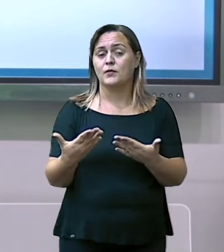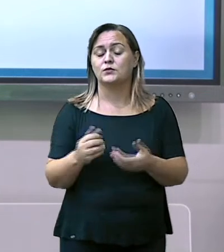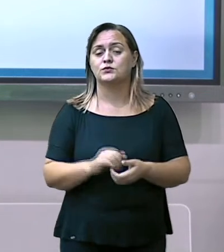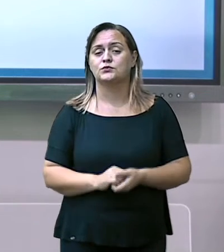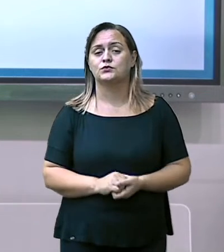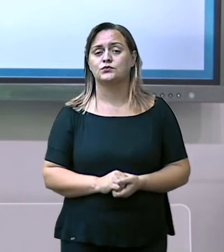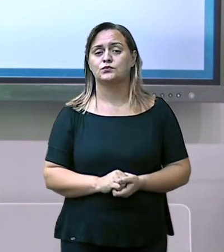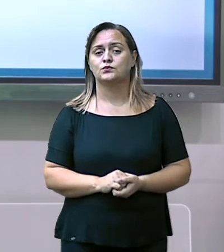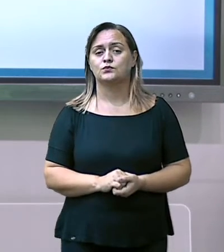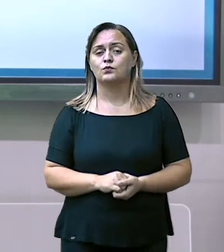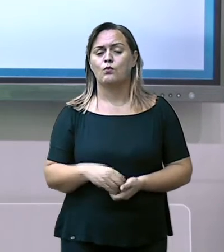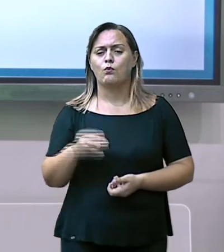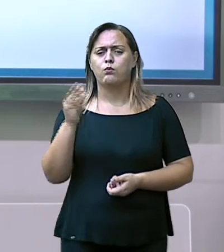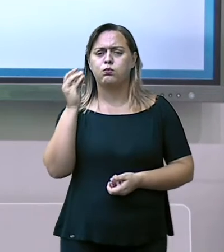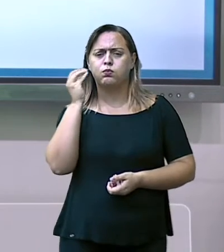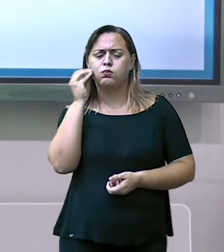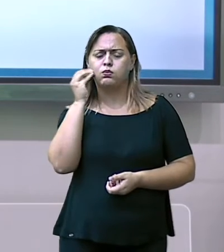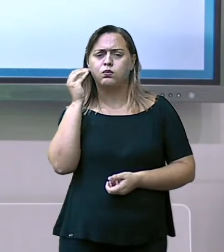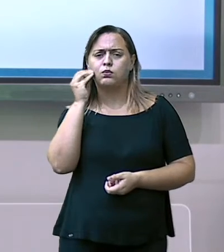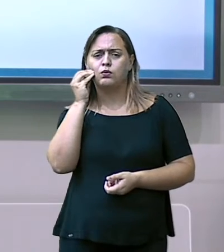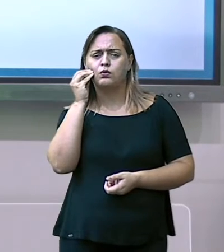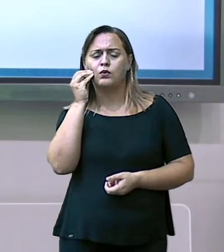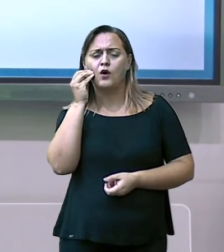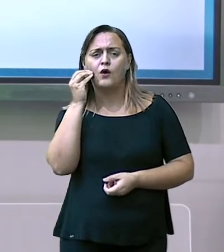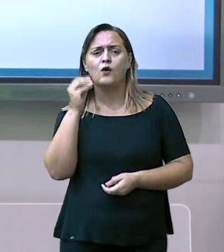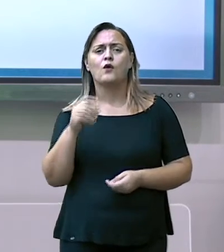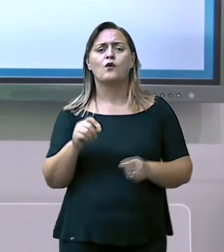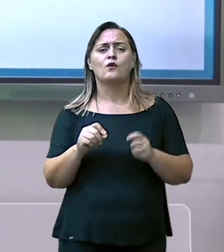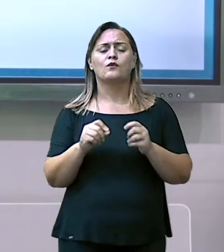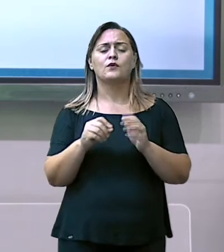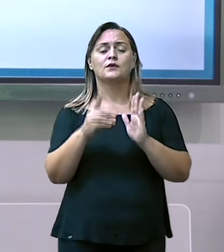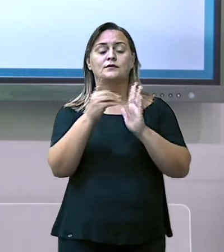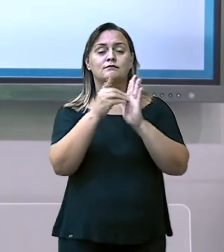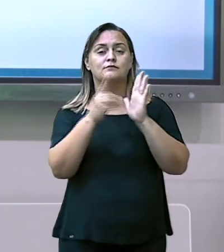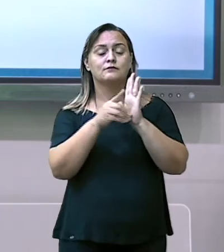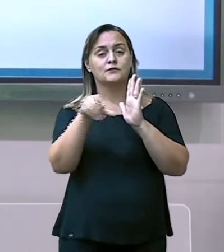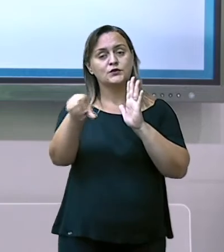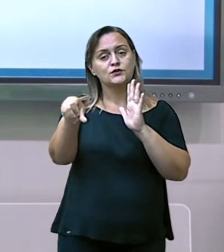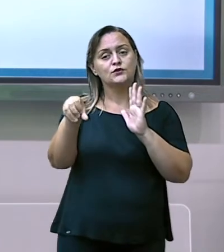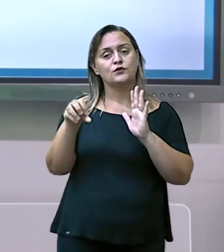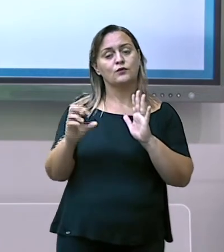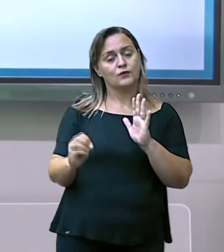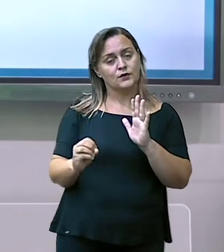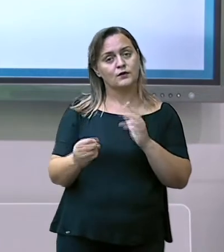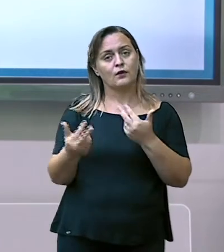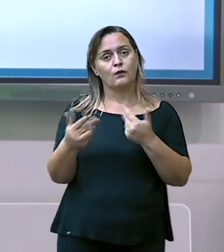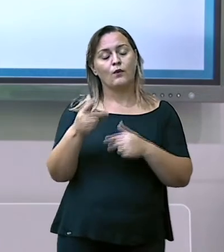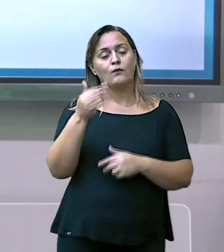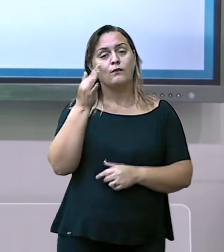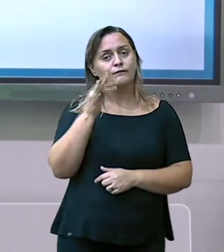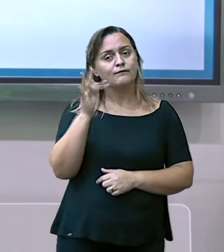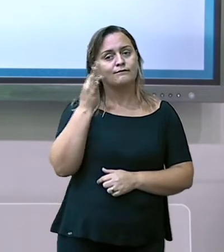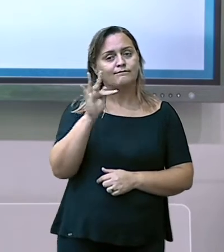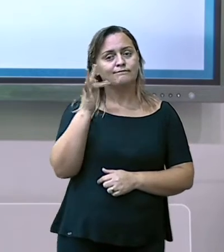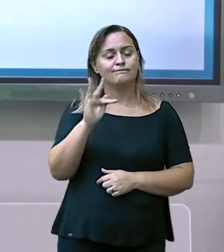E a França realizou esse aqui também em 1990.